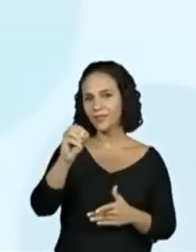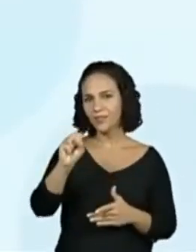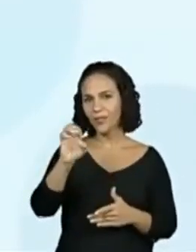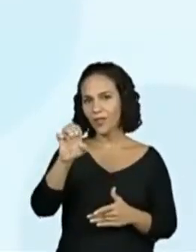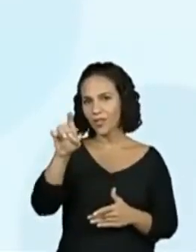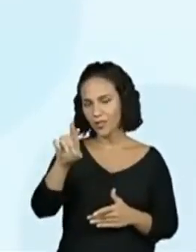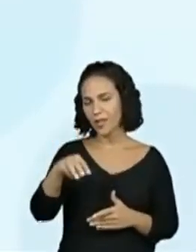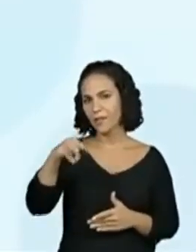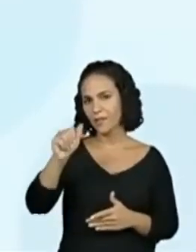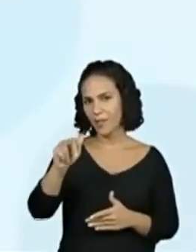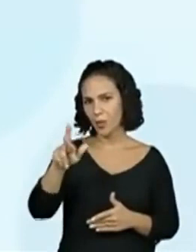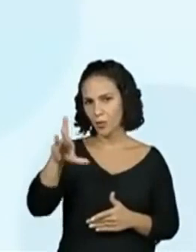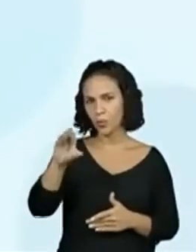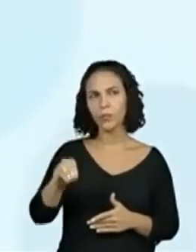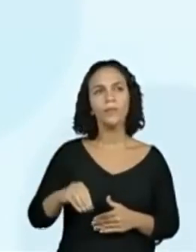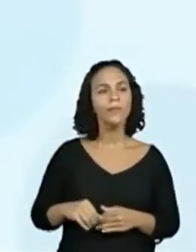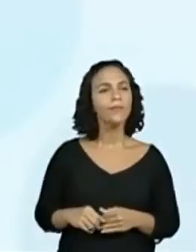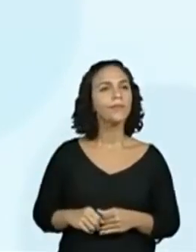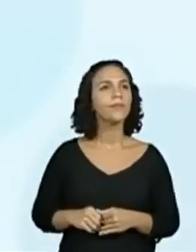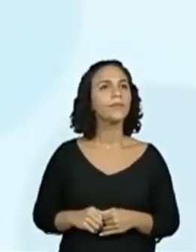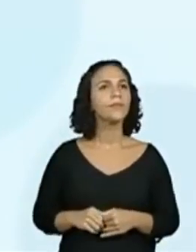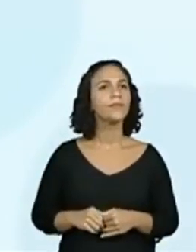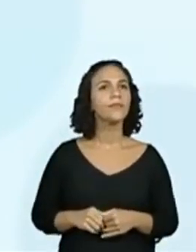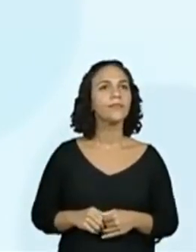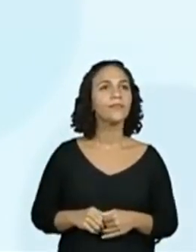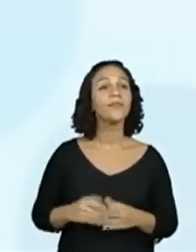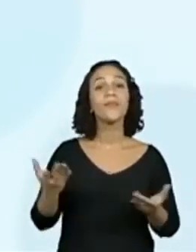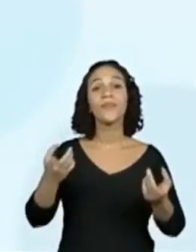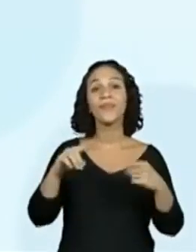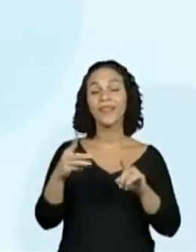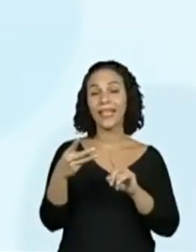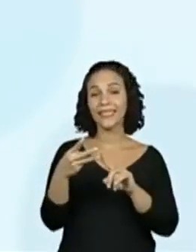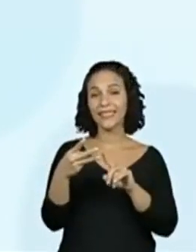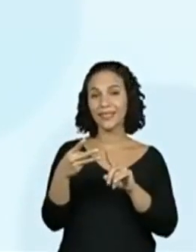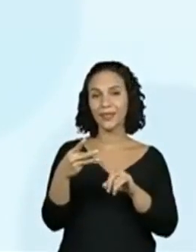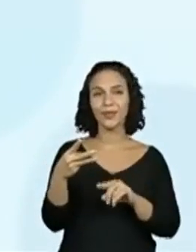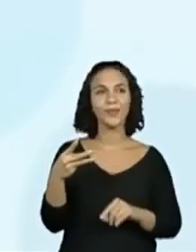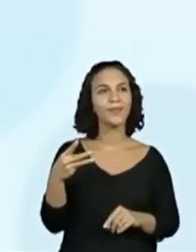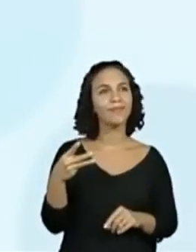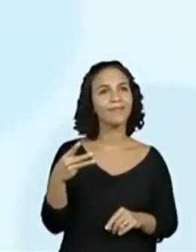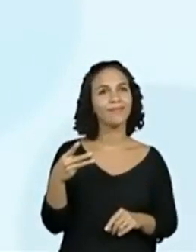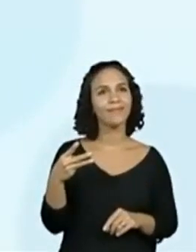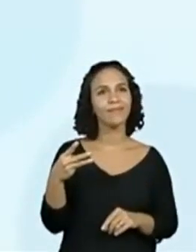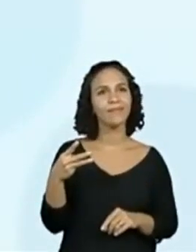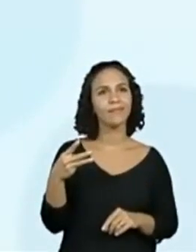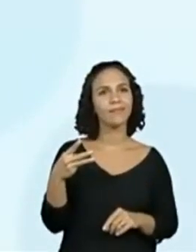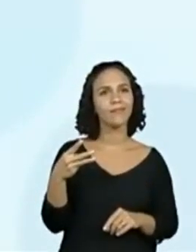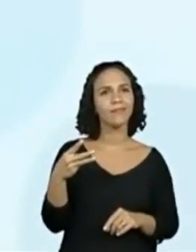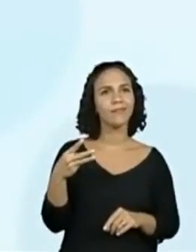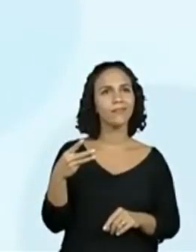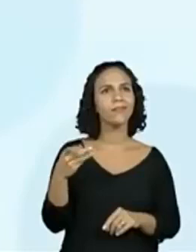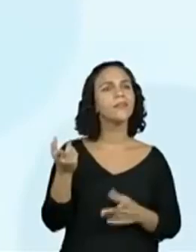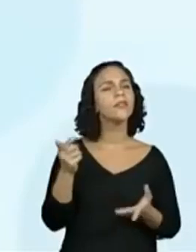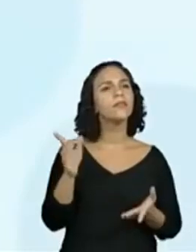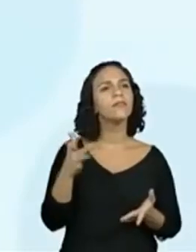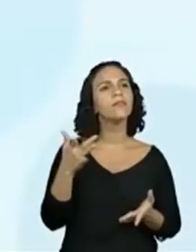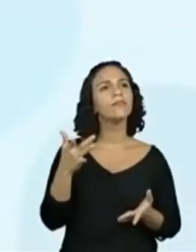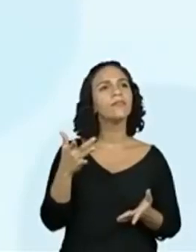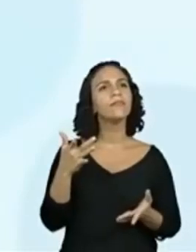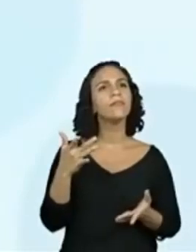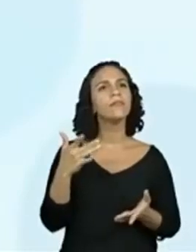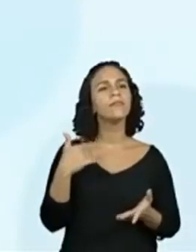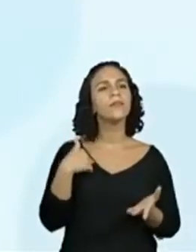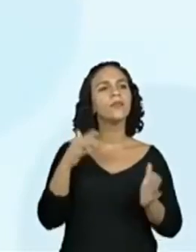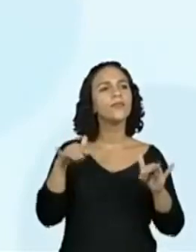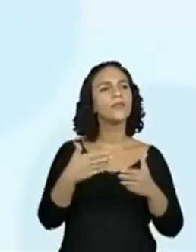E agora, setinha. É o seguinte, em poucos minutos que eu virei para ler o nome da escola, eu finalizei